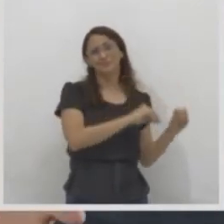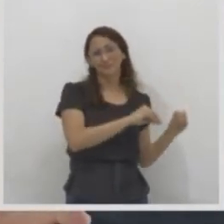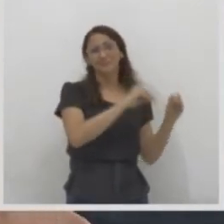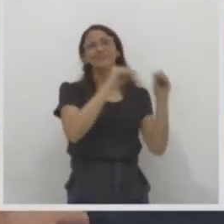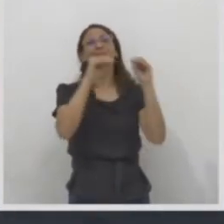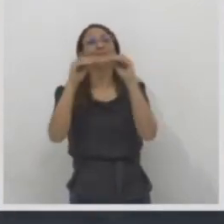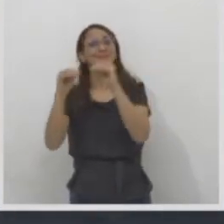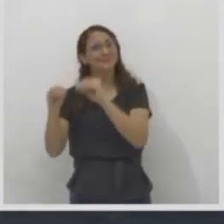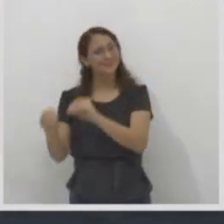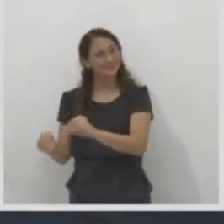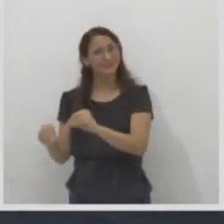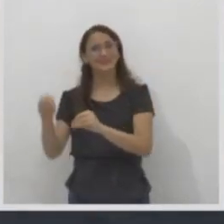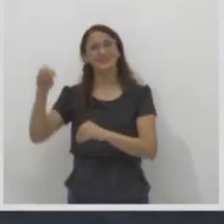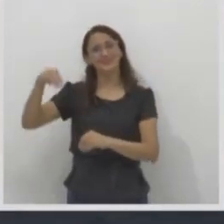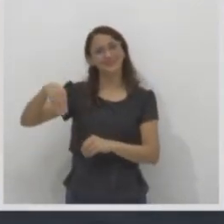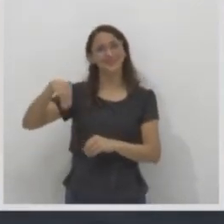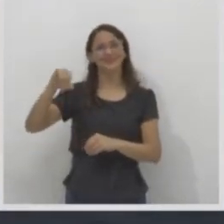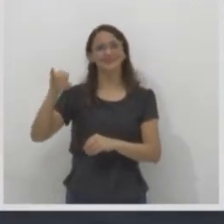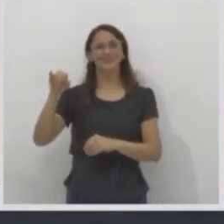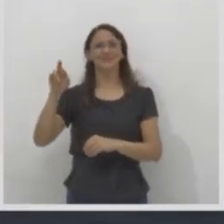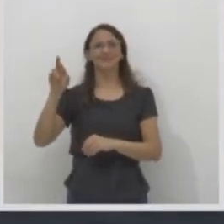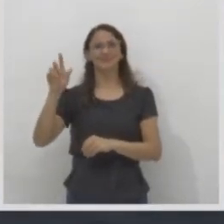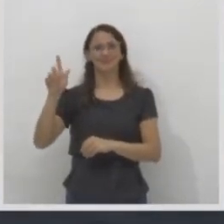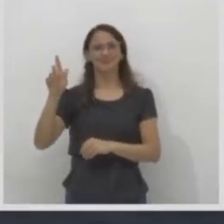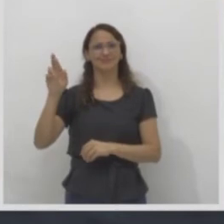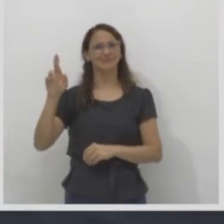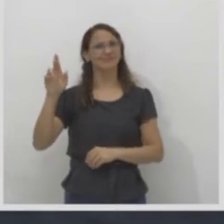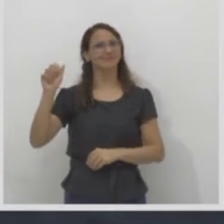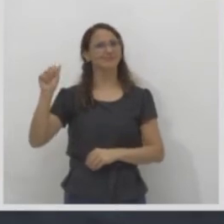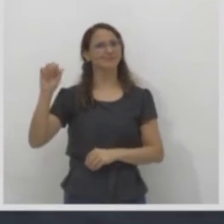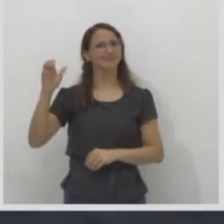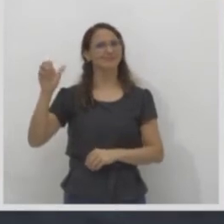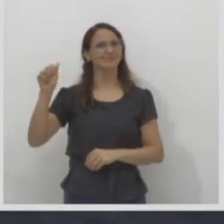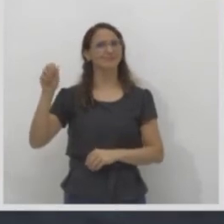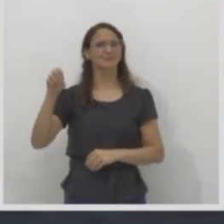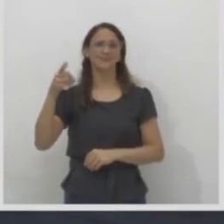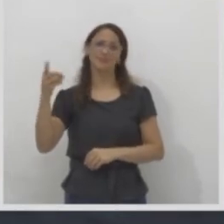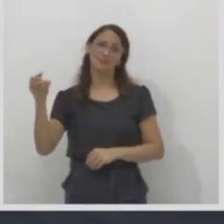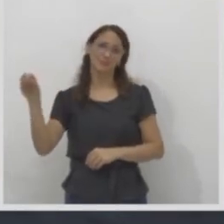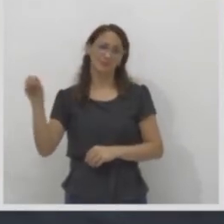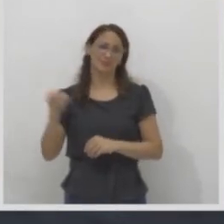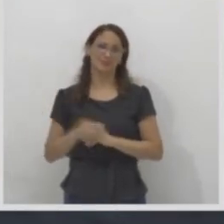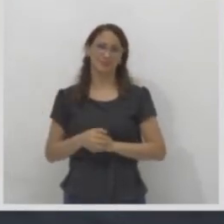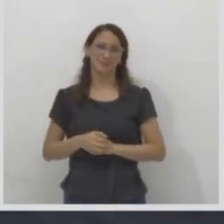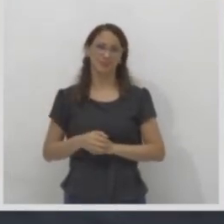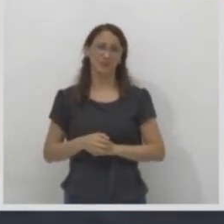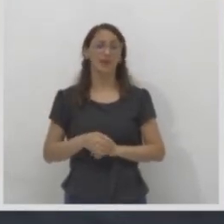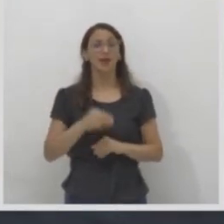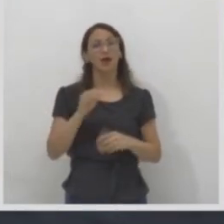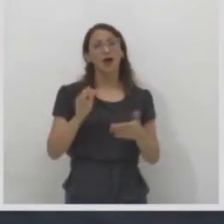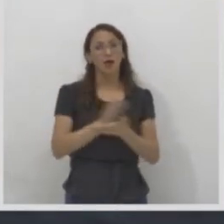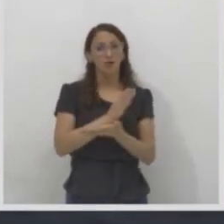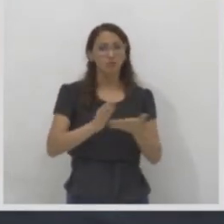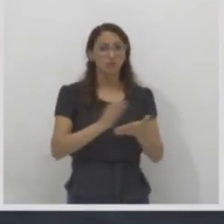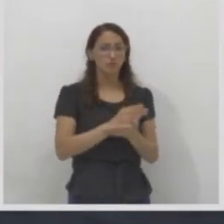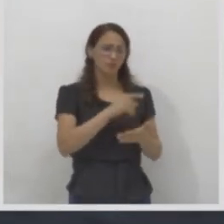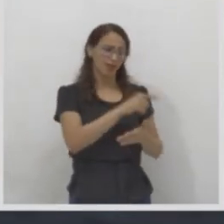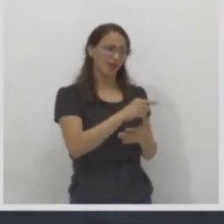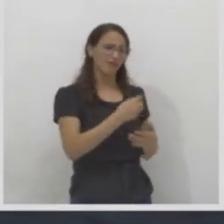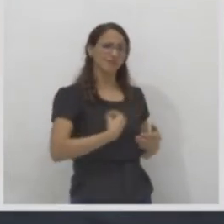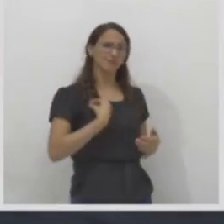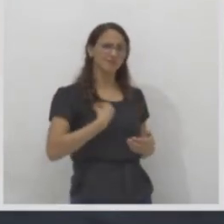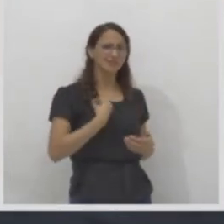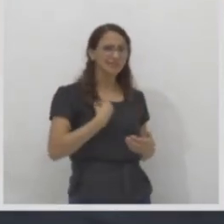interior e você mora hoje em Belém? Ela veio em busca de melhores condições de vida. Ela veio em busca